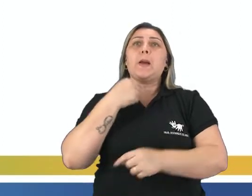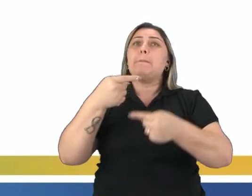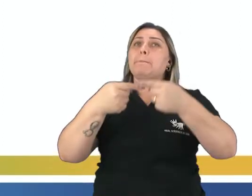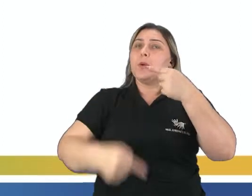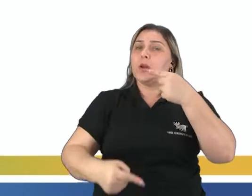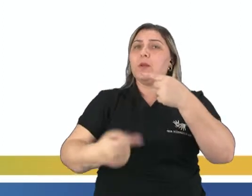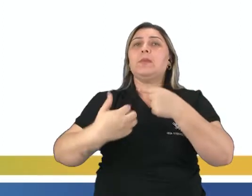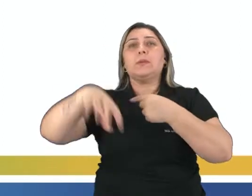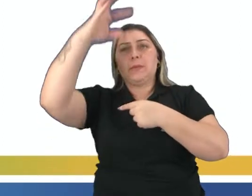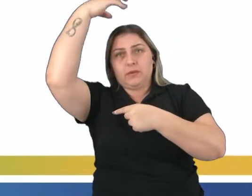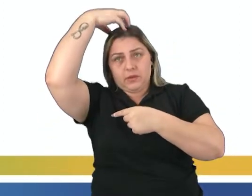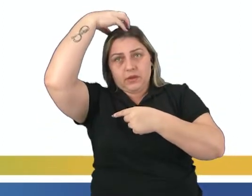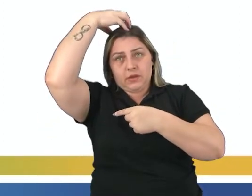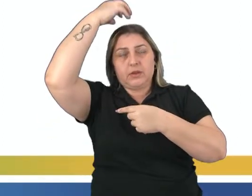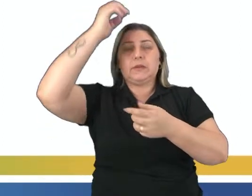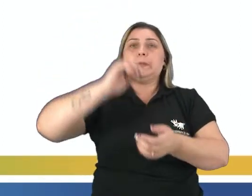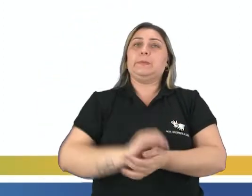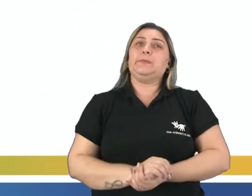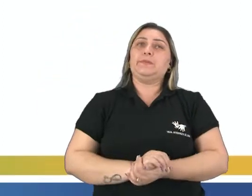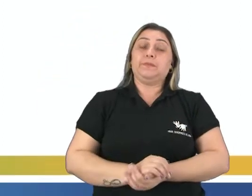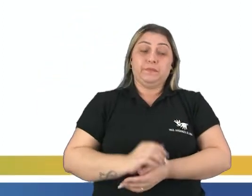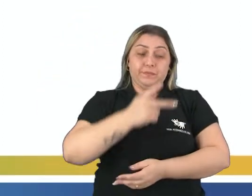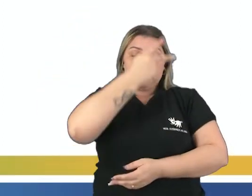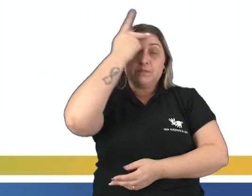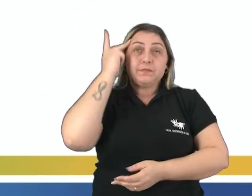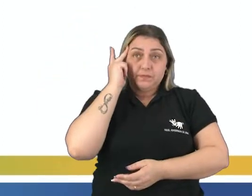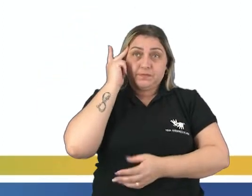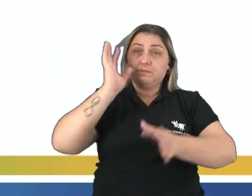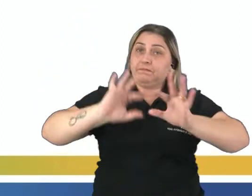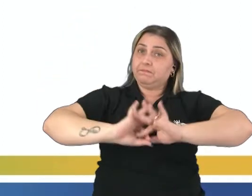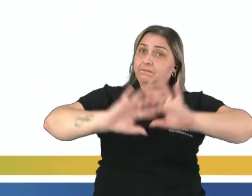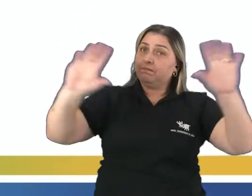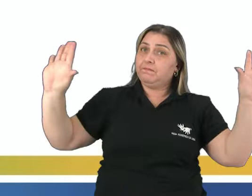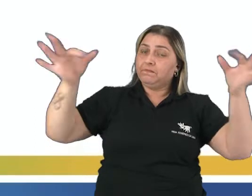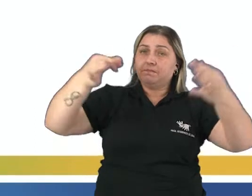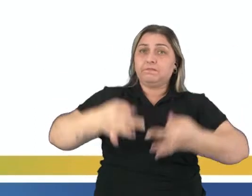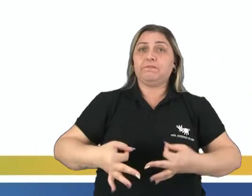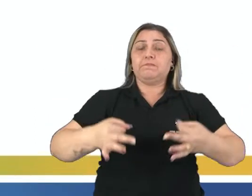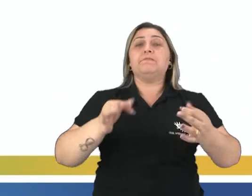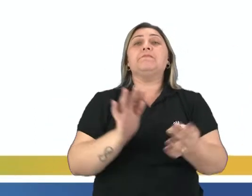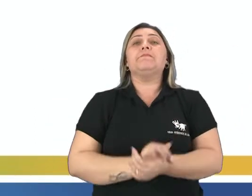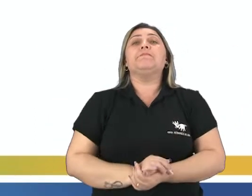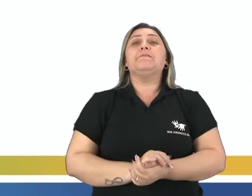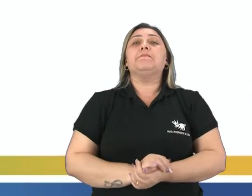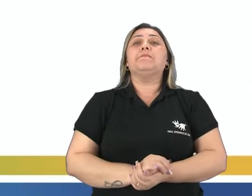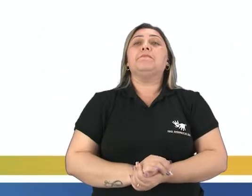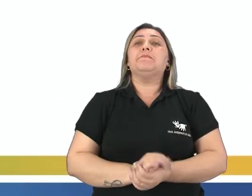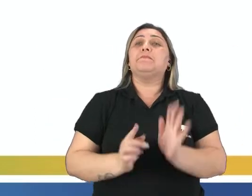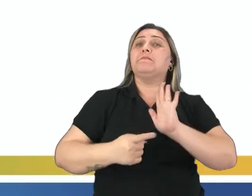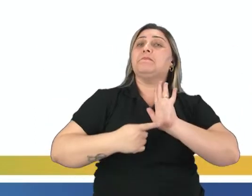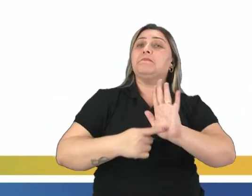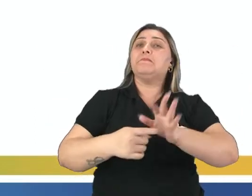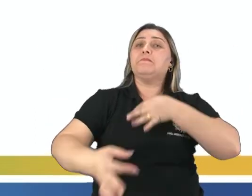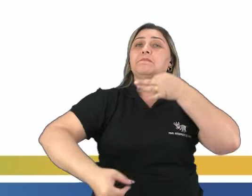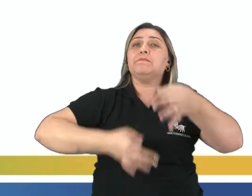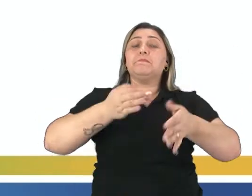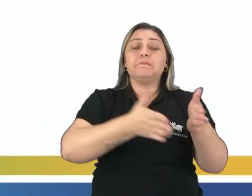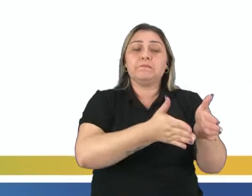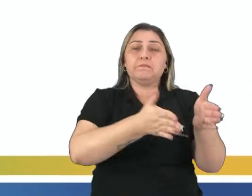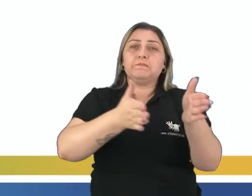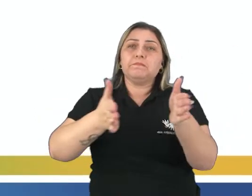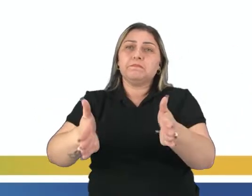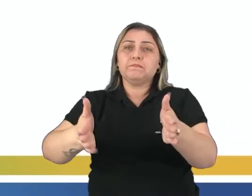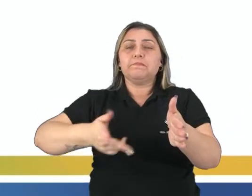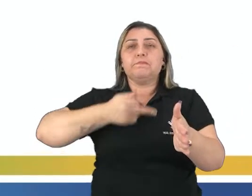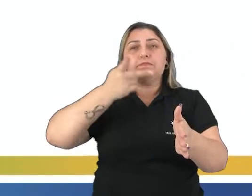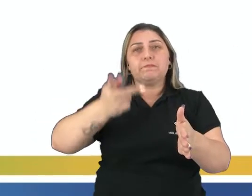coibida pelos reis. Ou seja, as pessoas eram livres, certo? Para se expressar. Mas isso, claro, num período que a gente